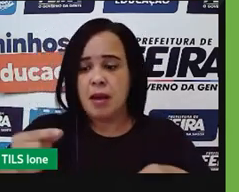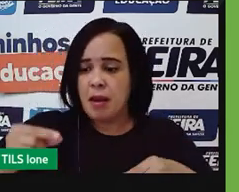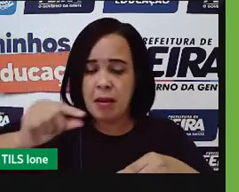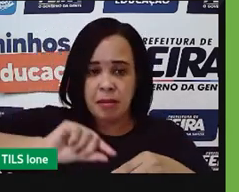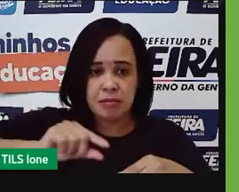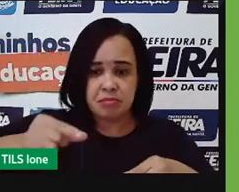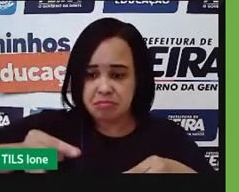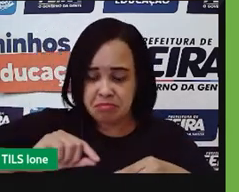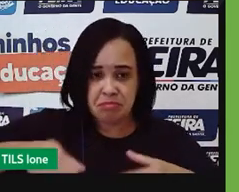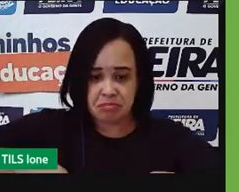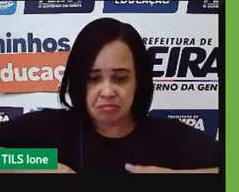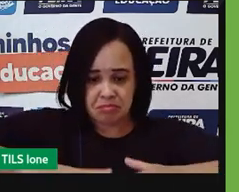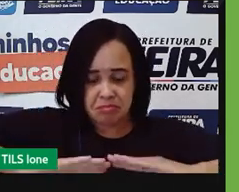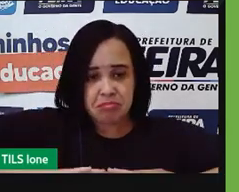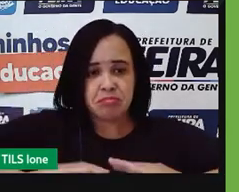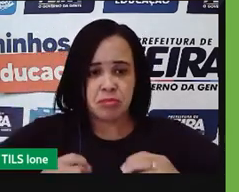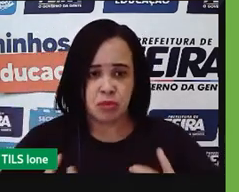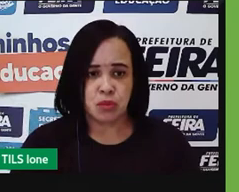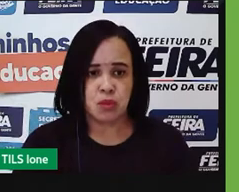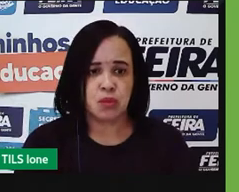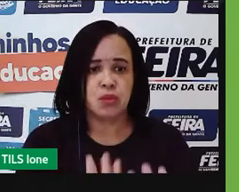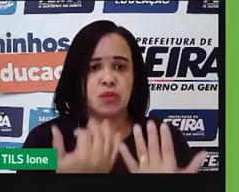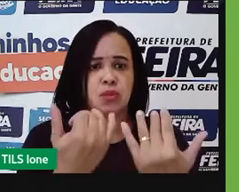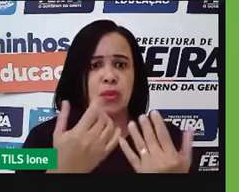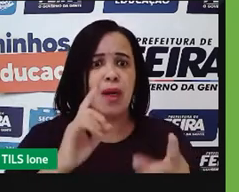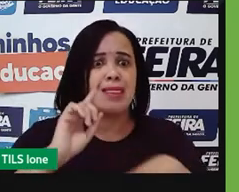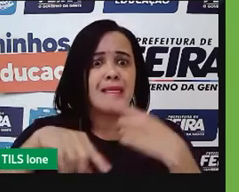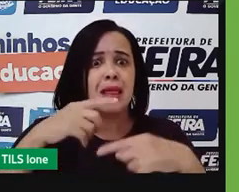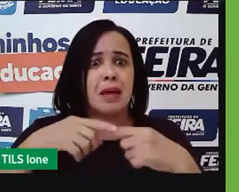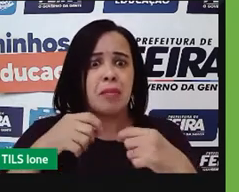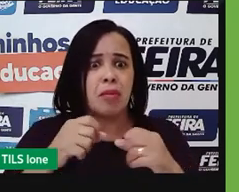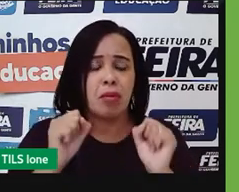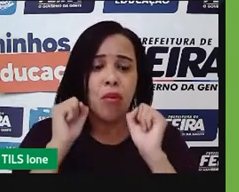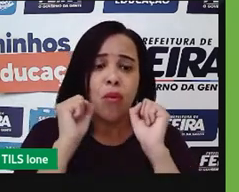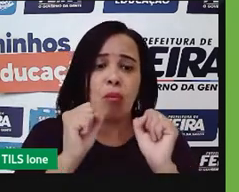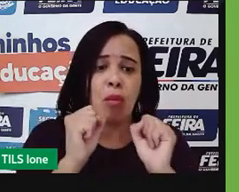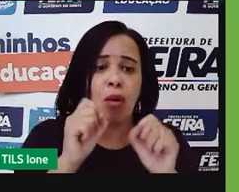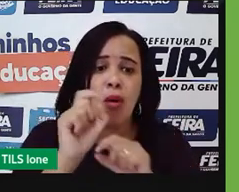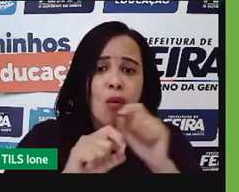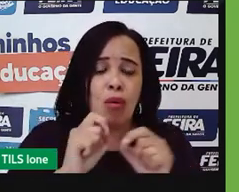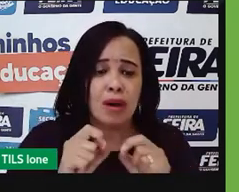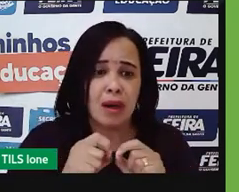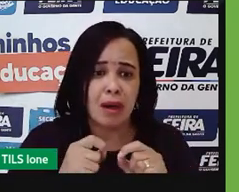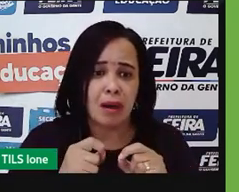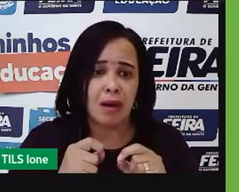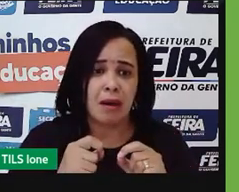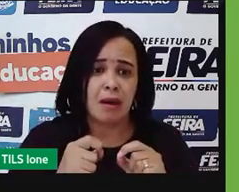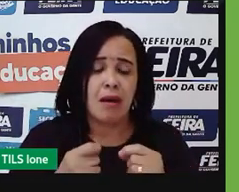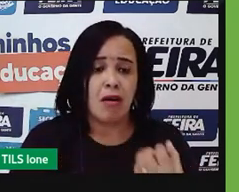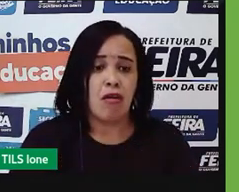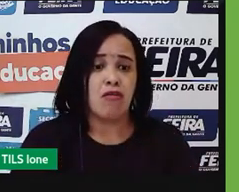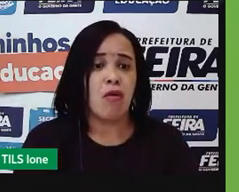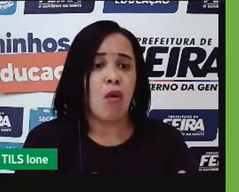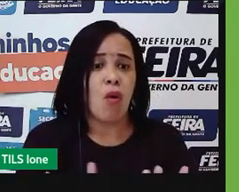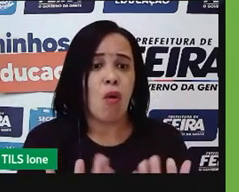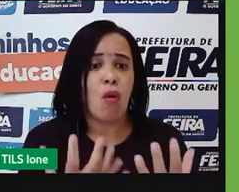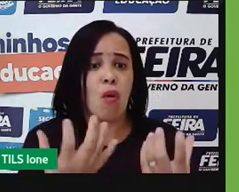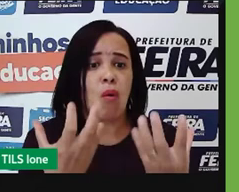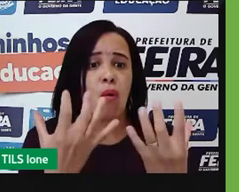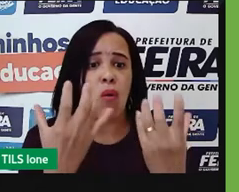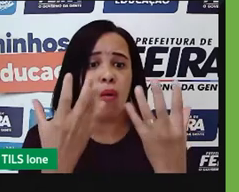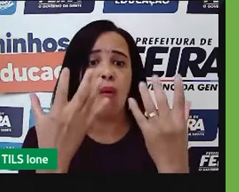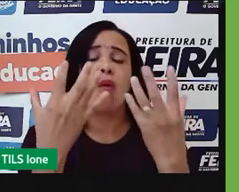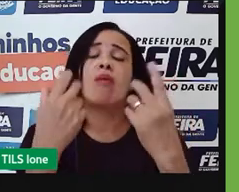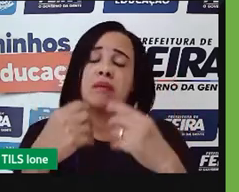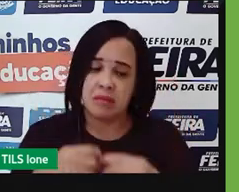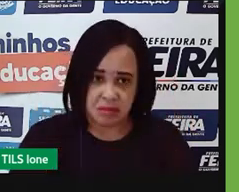das queimadas, então acabam sendo dois problemas no mesmo campo. E aí, essa fumaça, ela fica em suspensão e depois vai